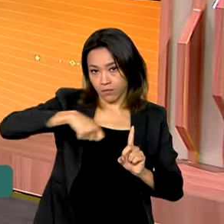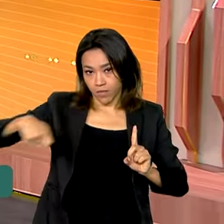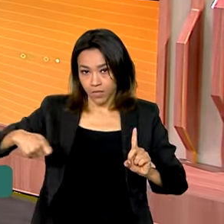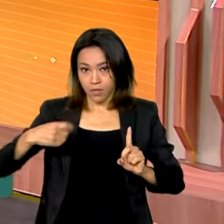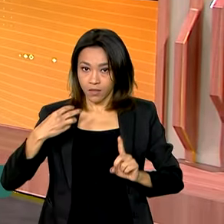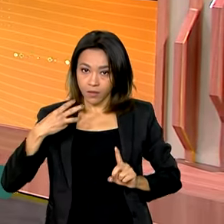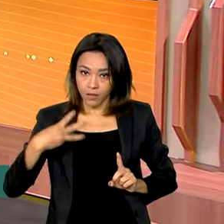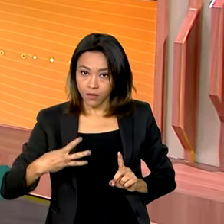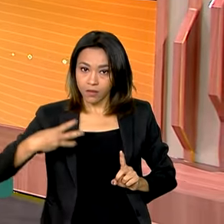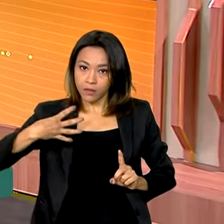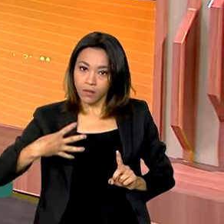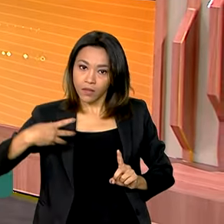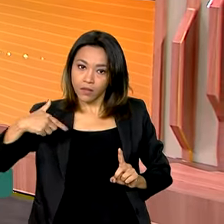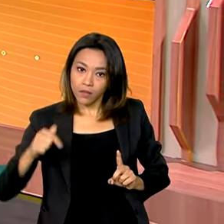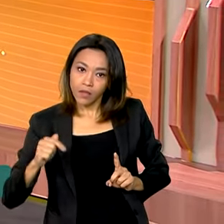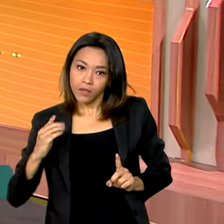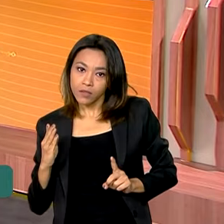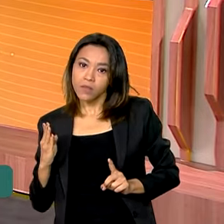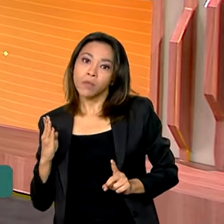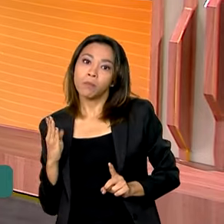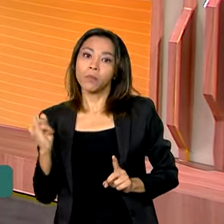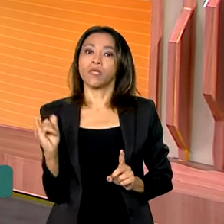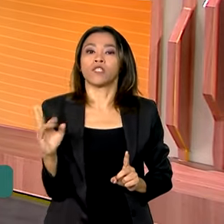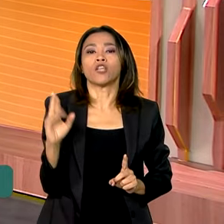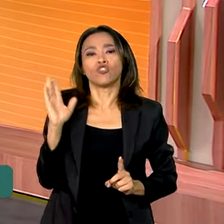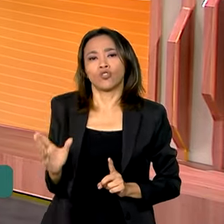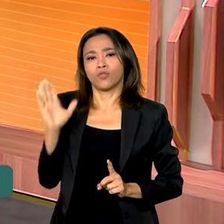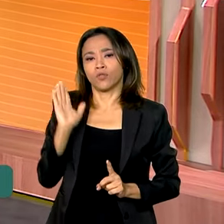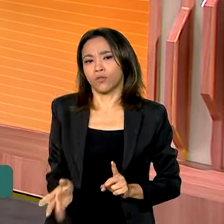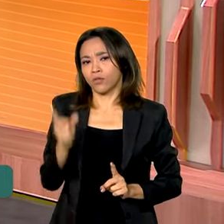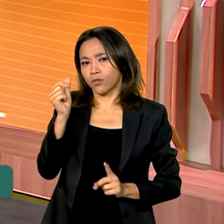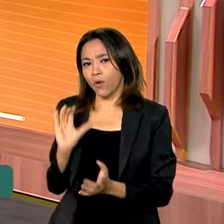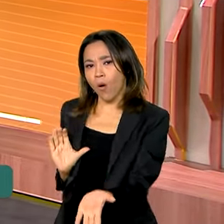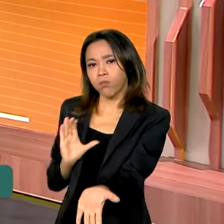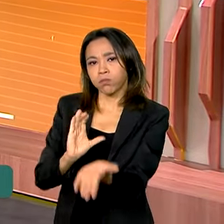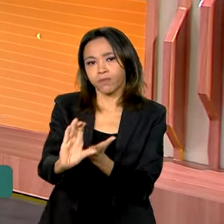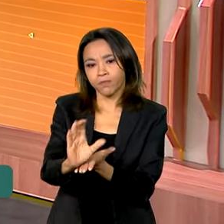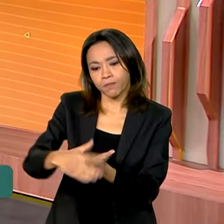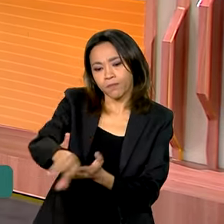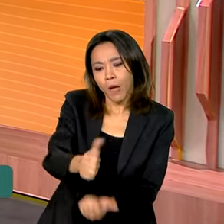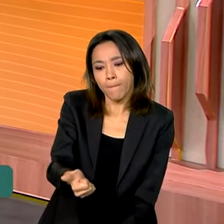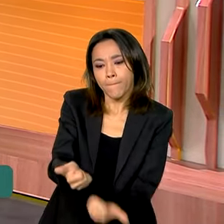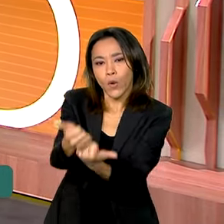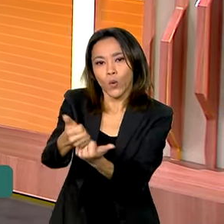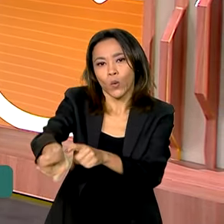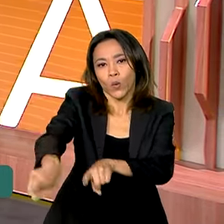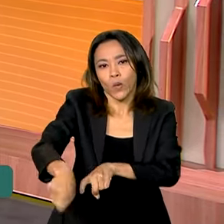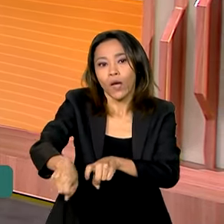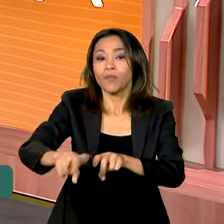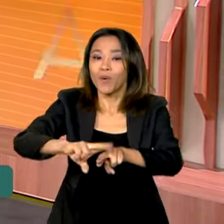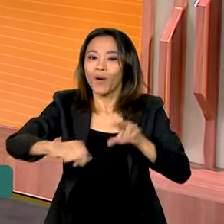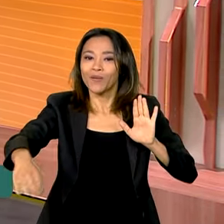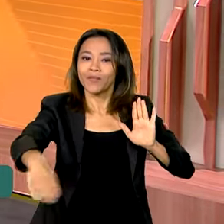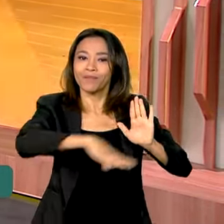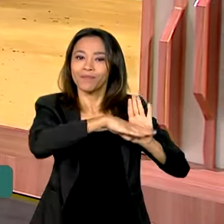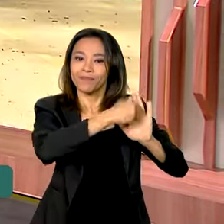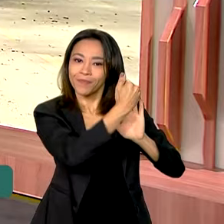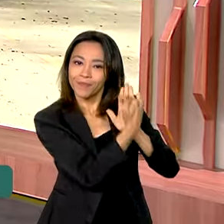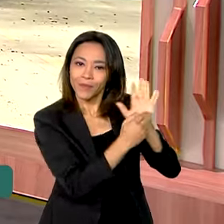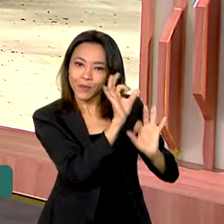bilhões de reais foram disponibilizados pelo governo federal para o crédito rural por meio do plano Safra 2023